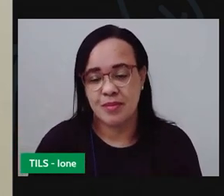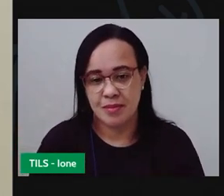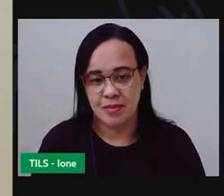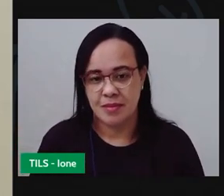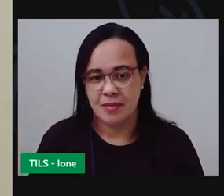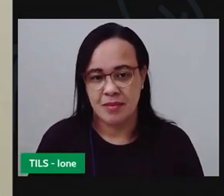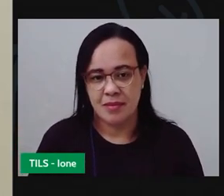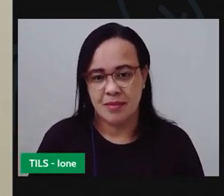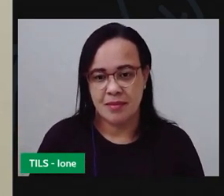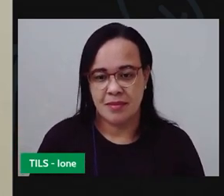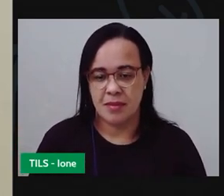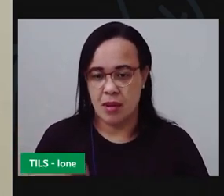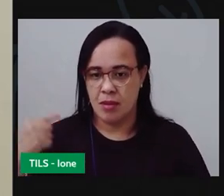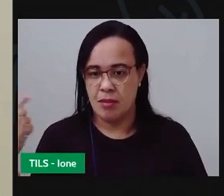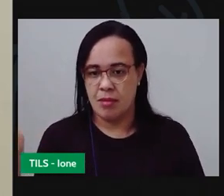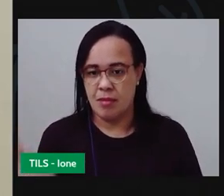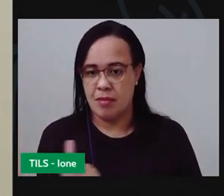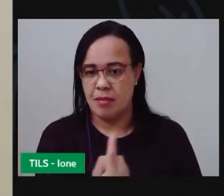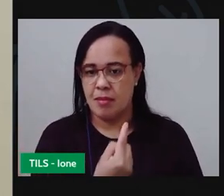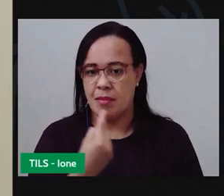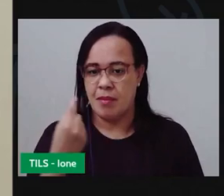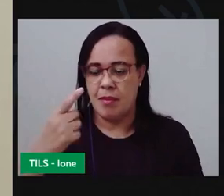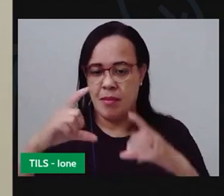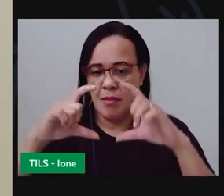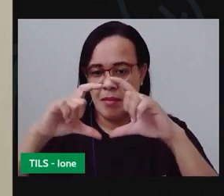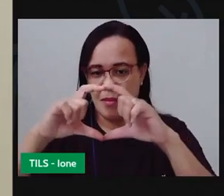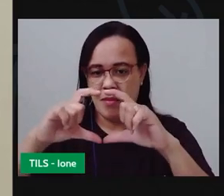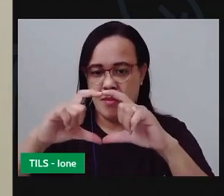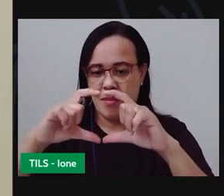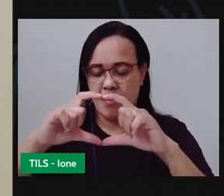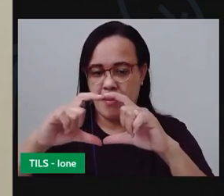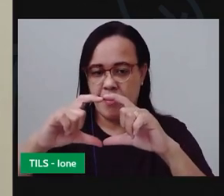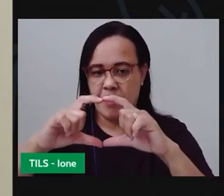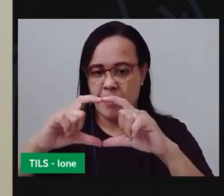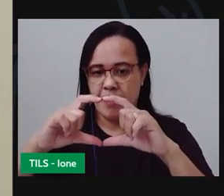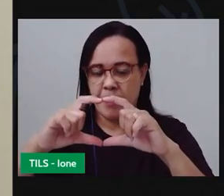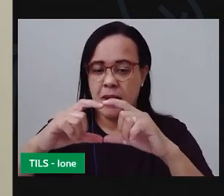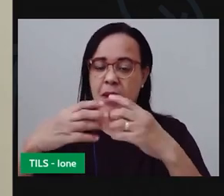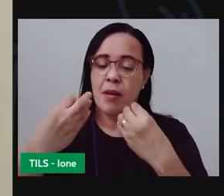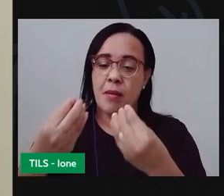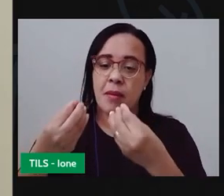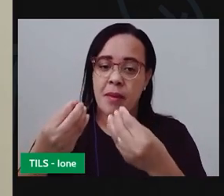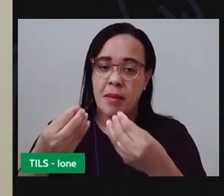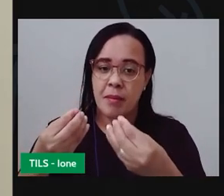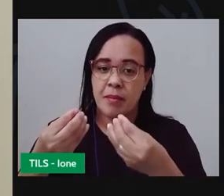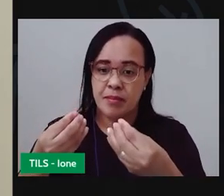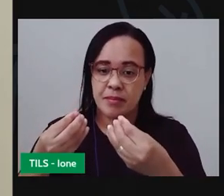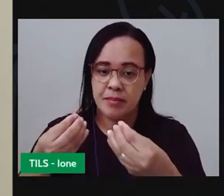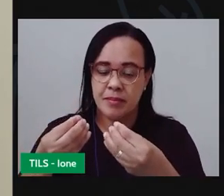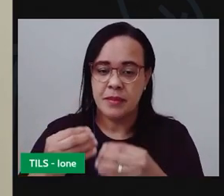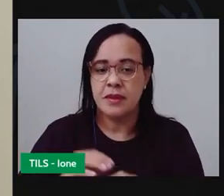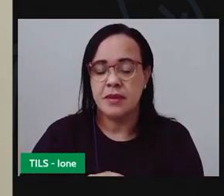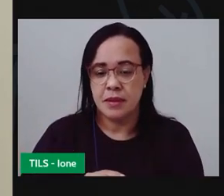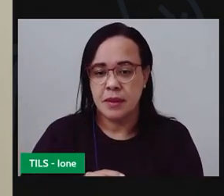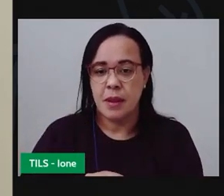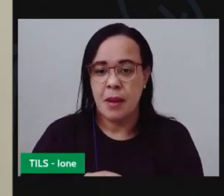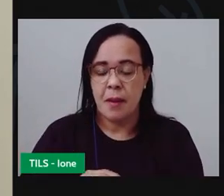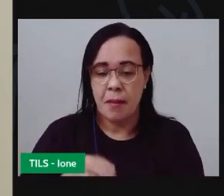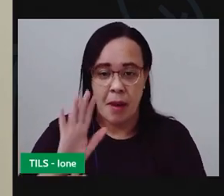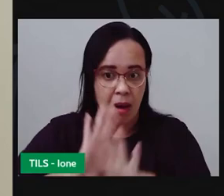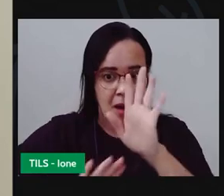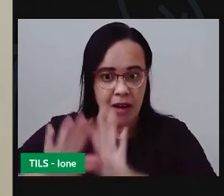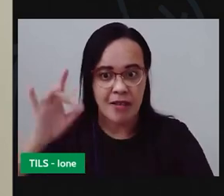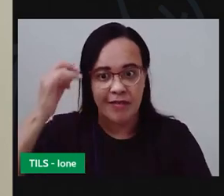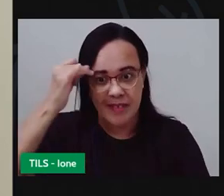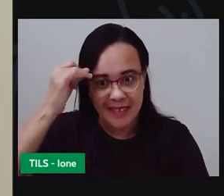colocar em volta das tiras para que elas não cortem não machuque a sua mão então